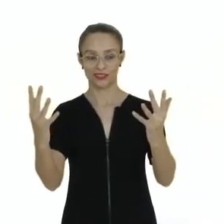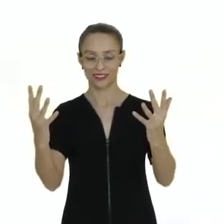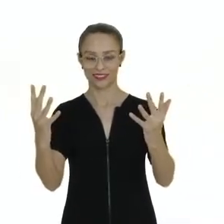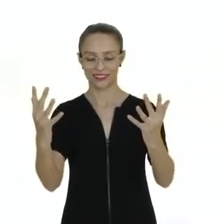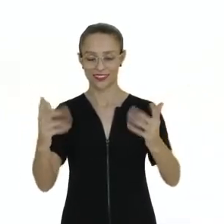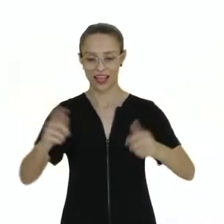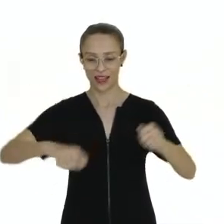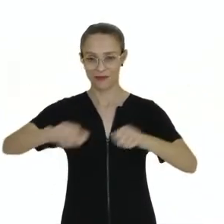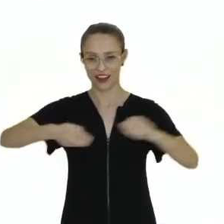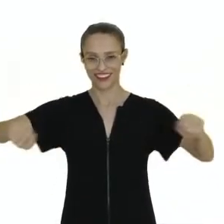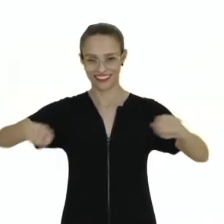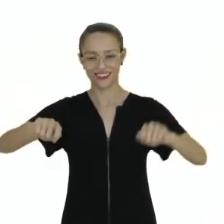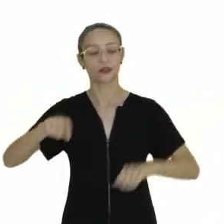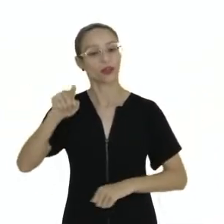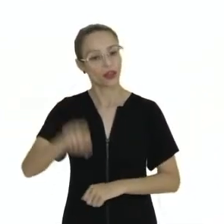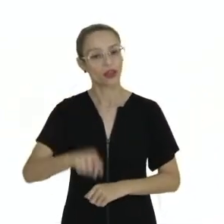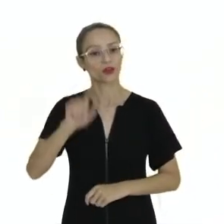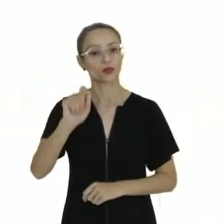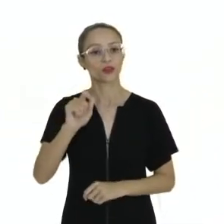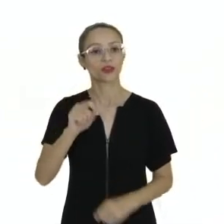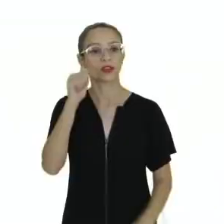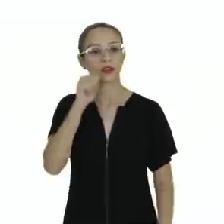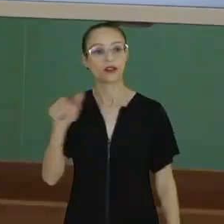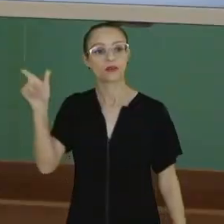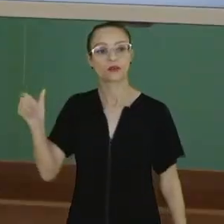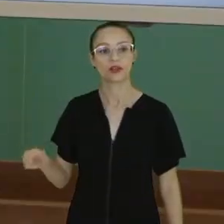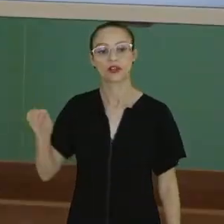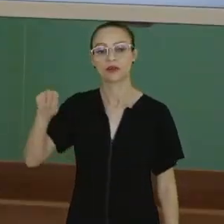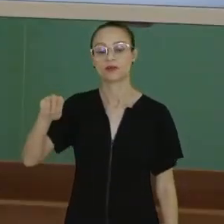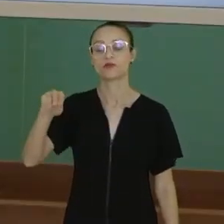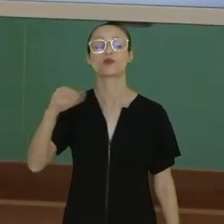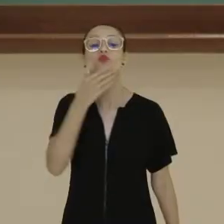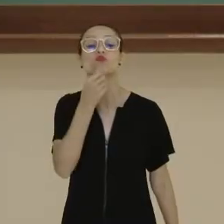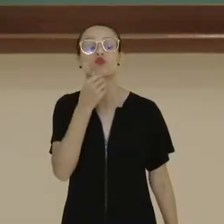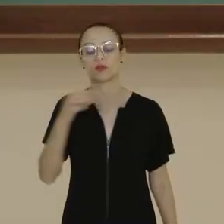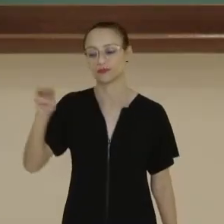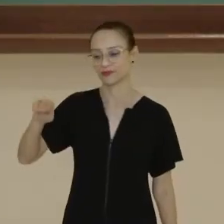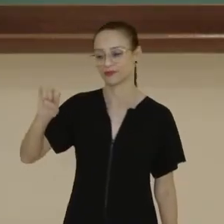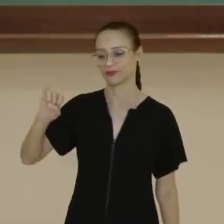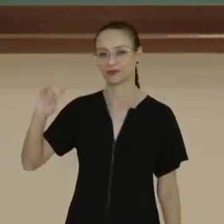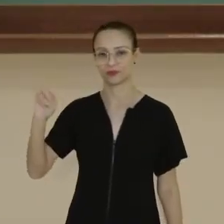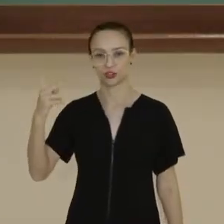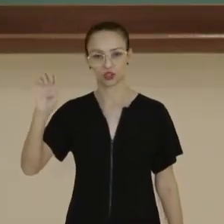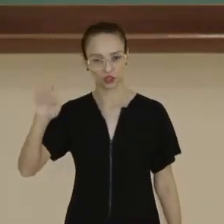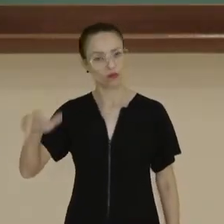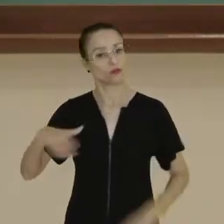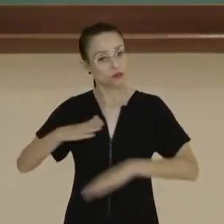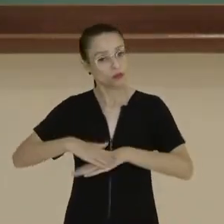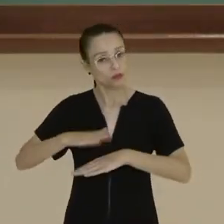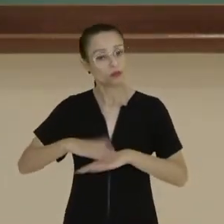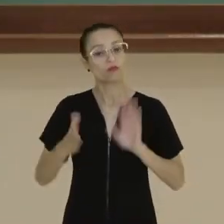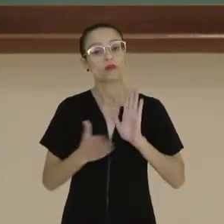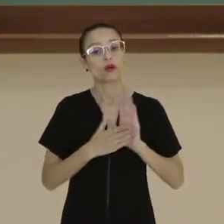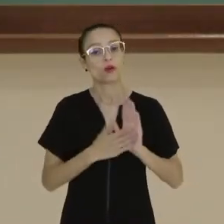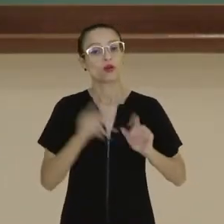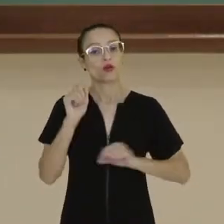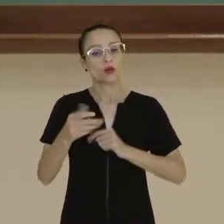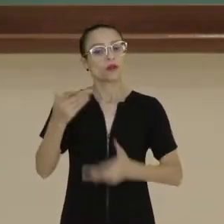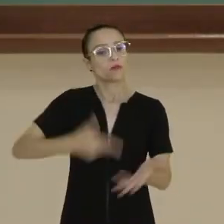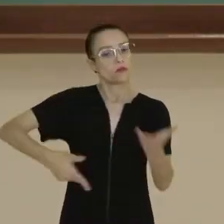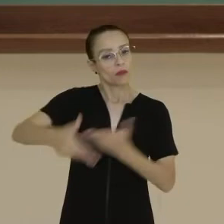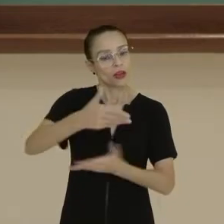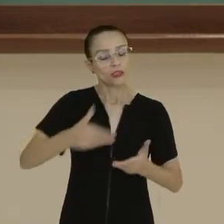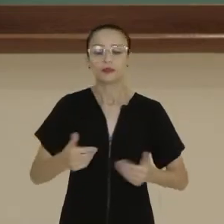máquina, né? Então, é uma obra de Michel Grosman e ele propõe o quê? Essa interação, essa arte participativa. Então, o público